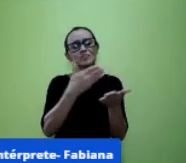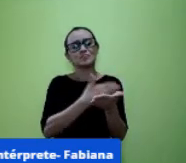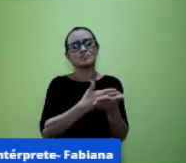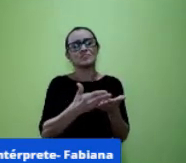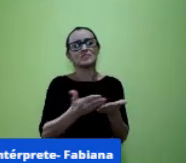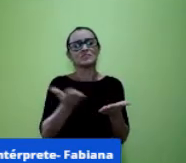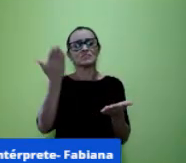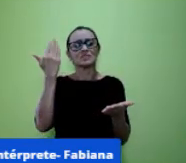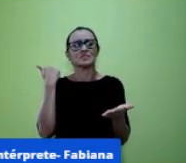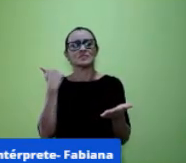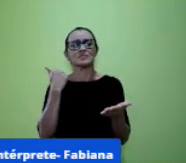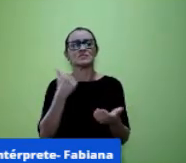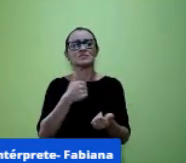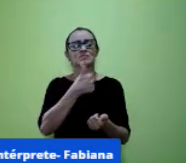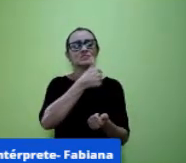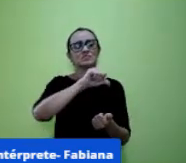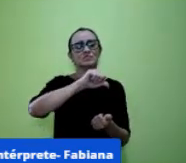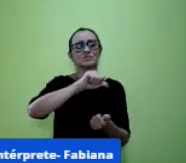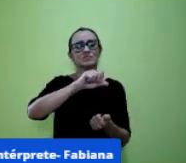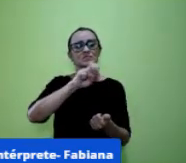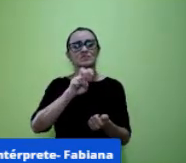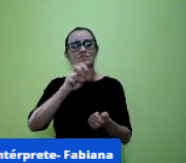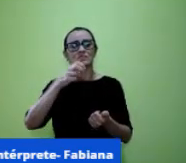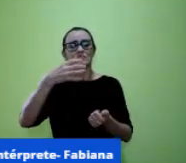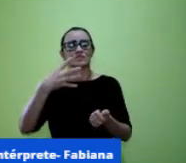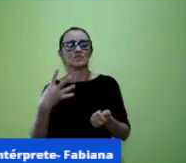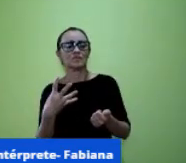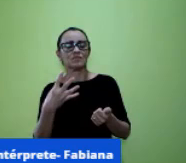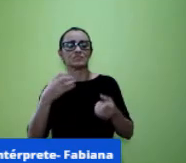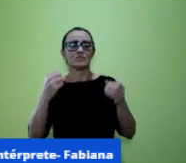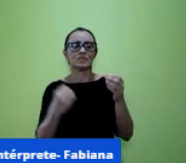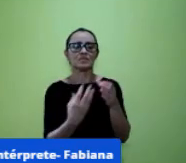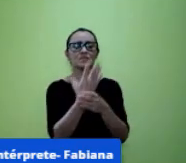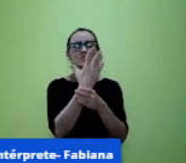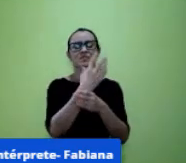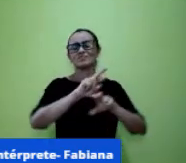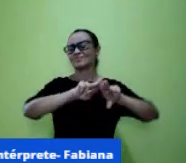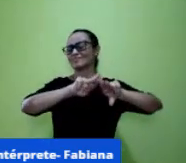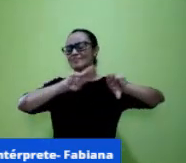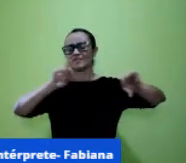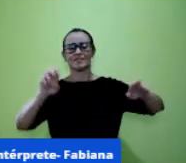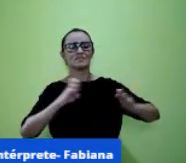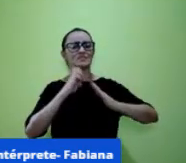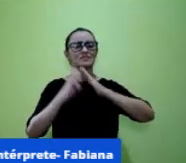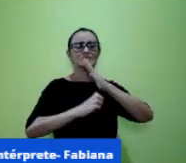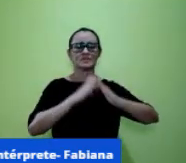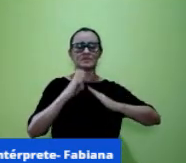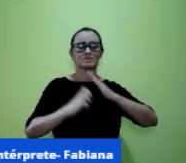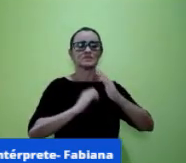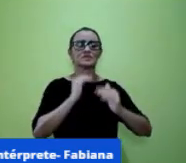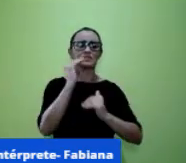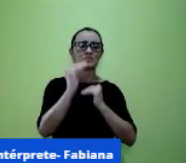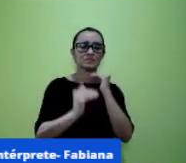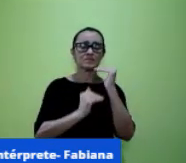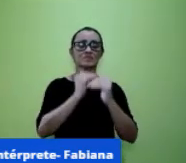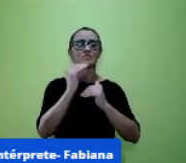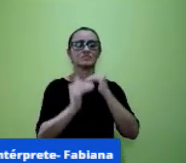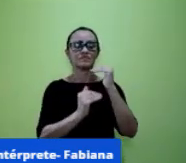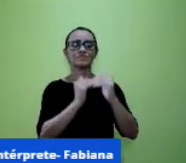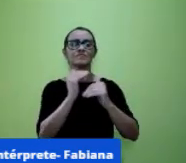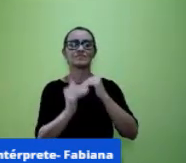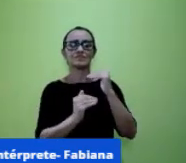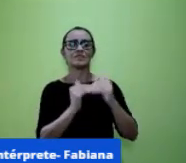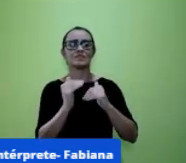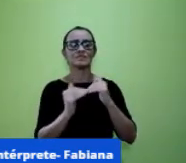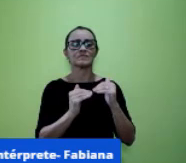em 1954 aparece a Ericson outras empresas né que desenvolvem e aí